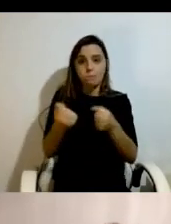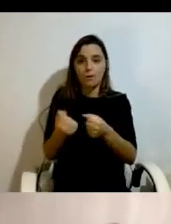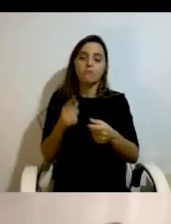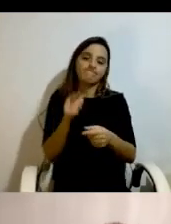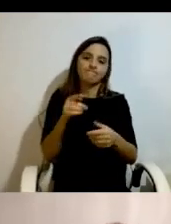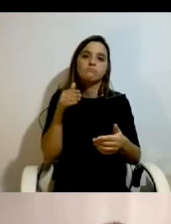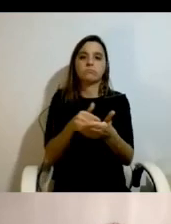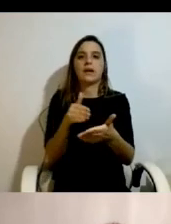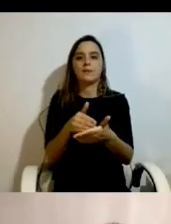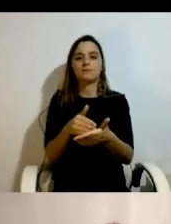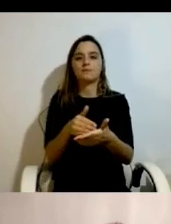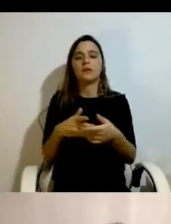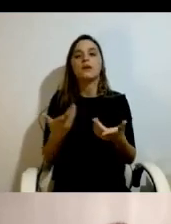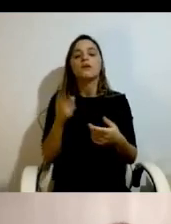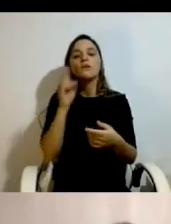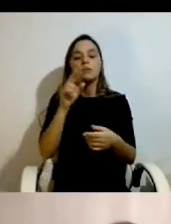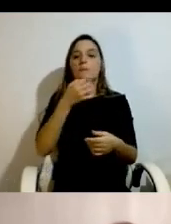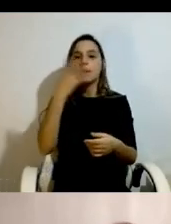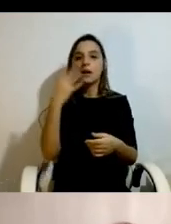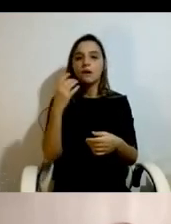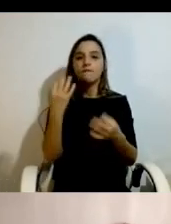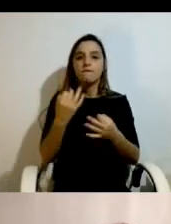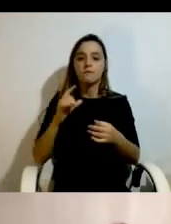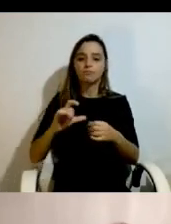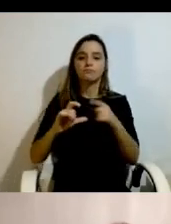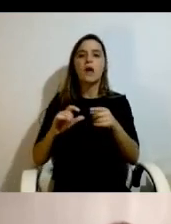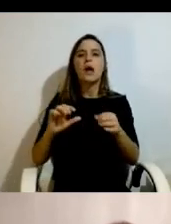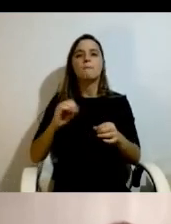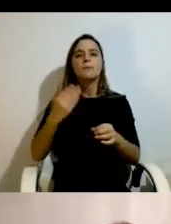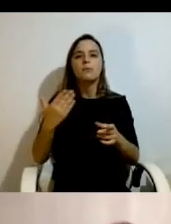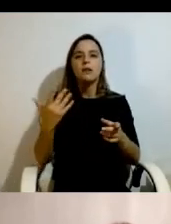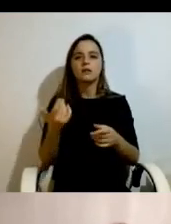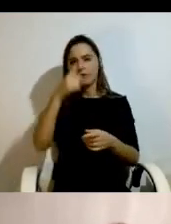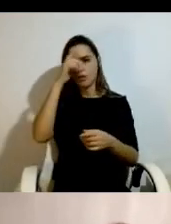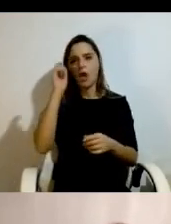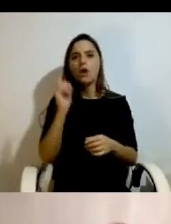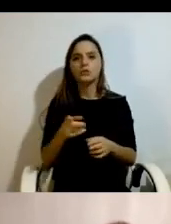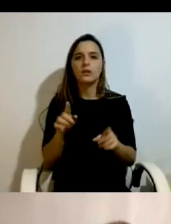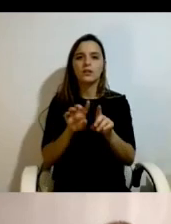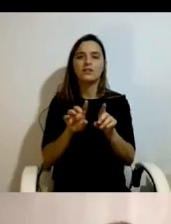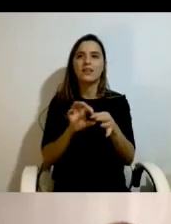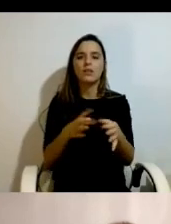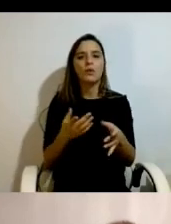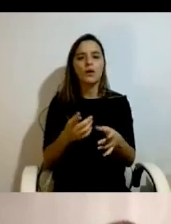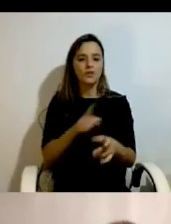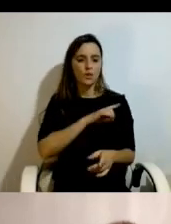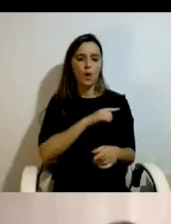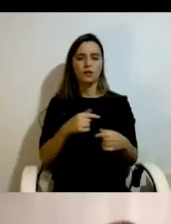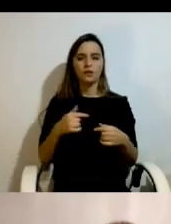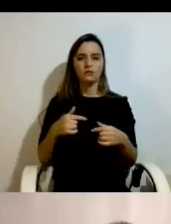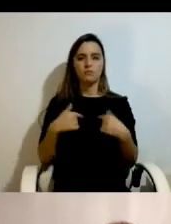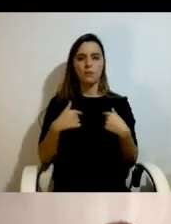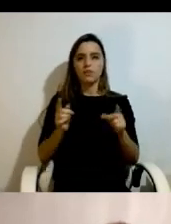as principais dificuldades das pessoas com deficiência, nós identificámos, não são dificuldades de nível individual, são dificuldades a nível